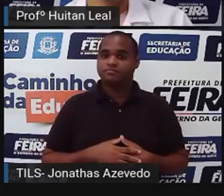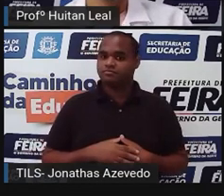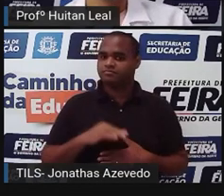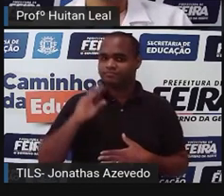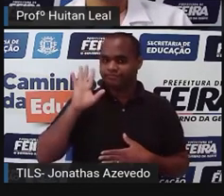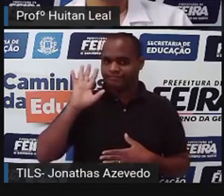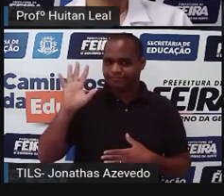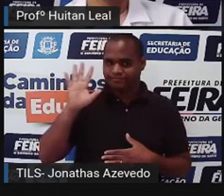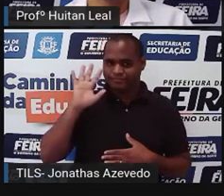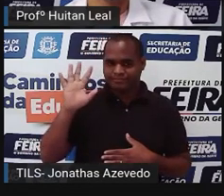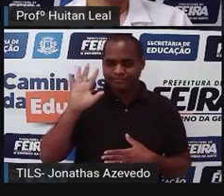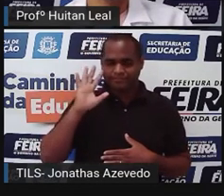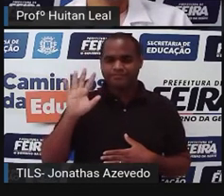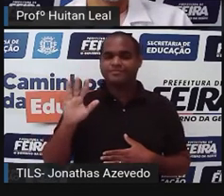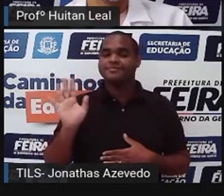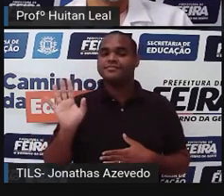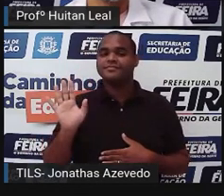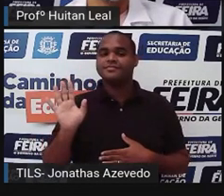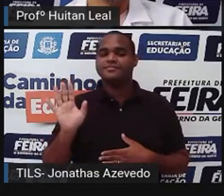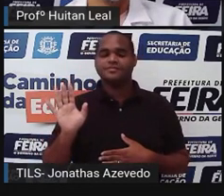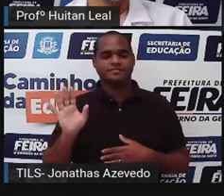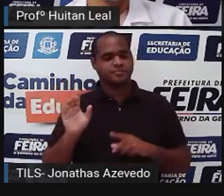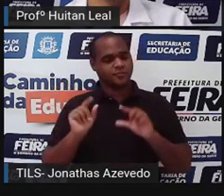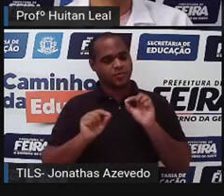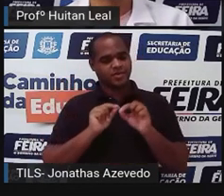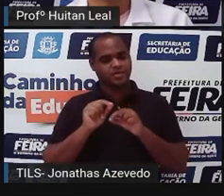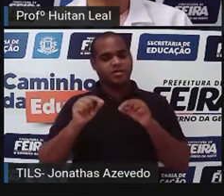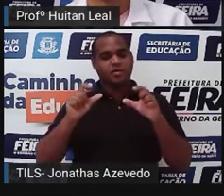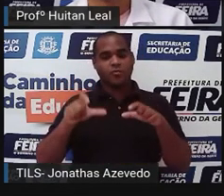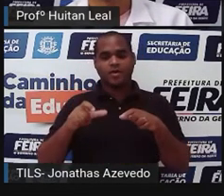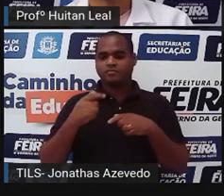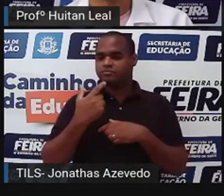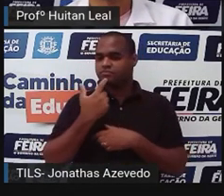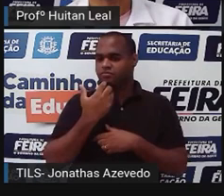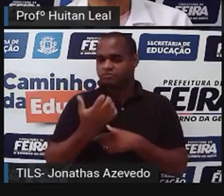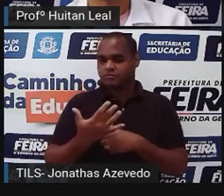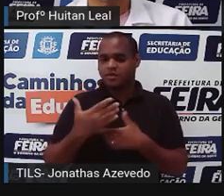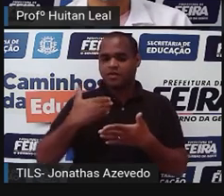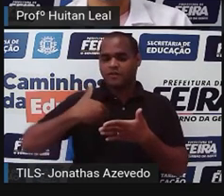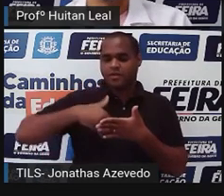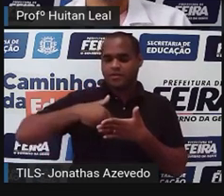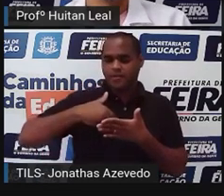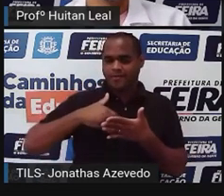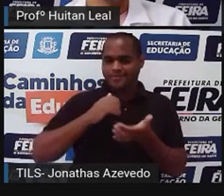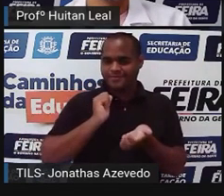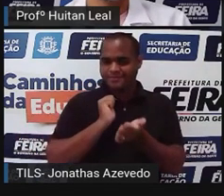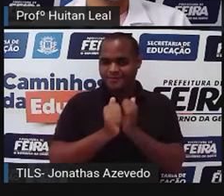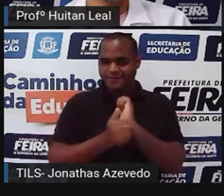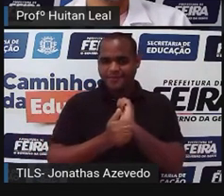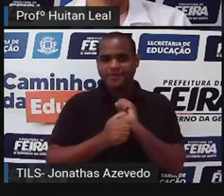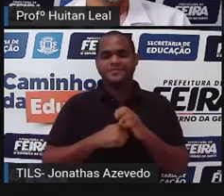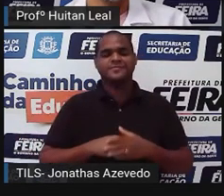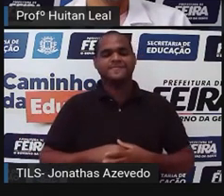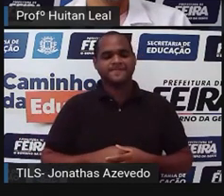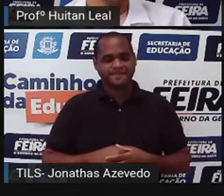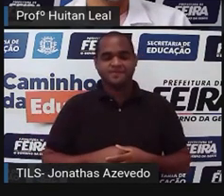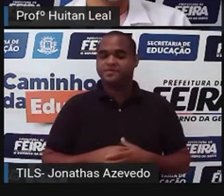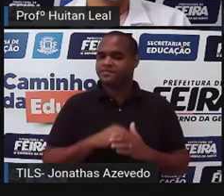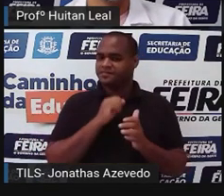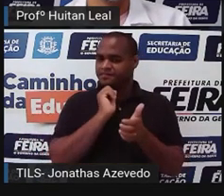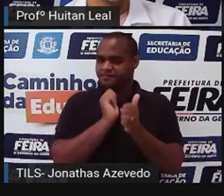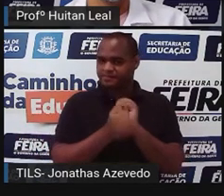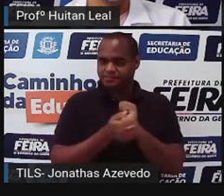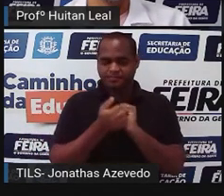ideia. Pense que você está narrando um jogo de futebol. Narrador